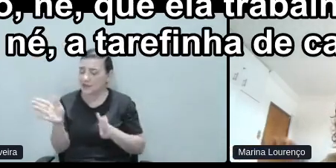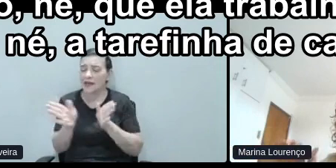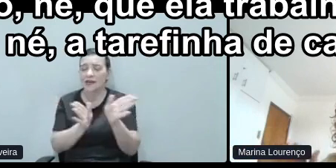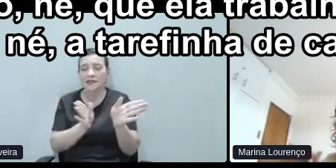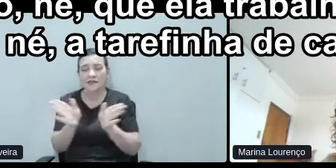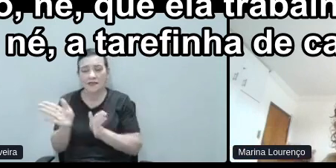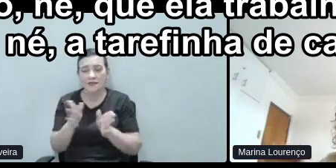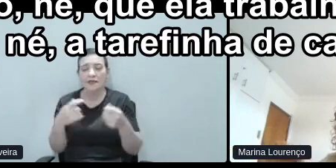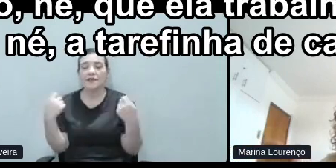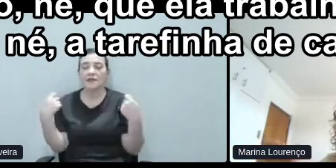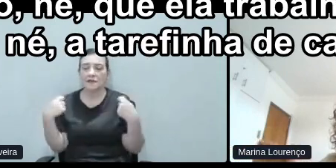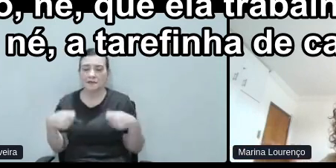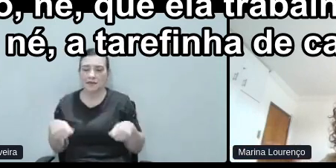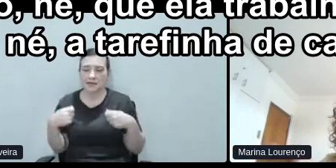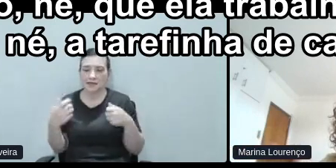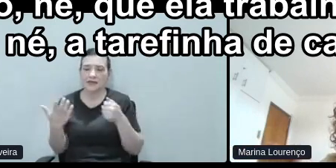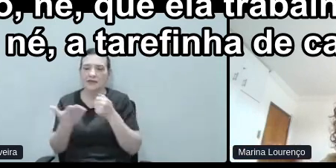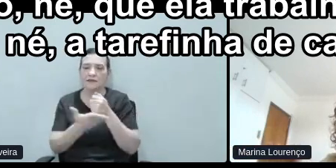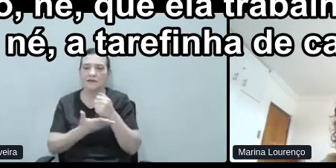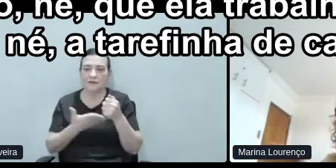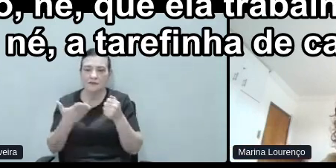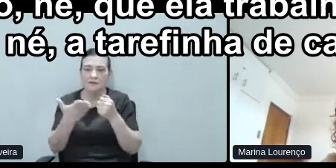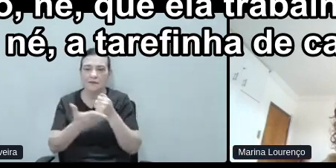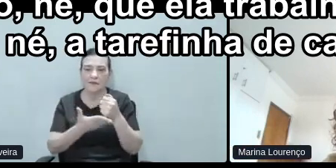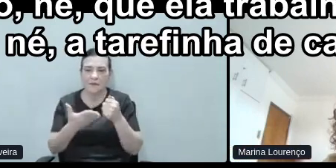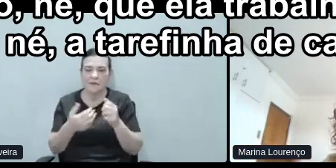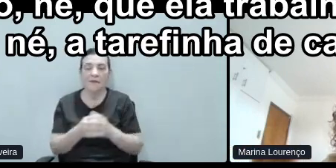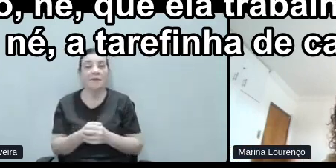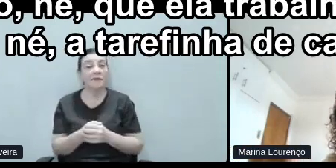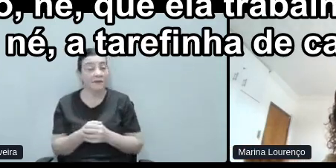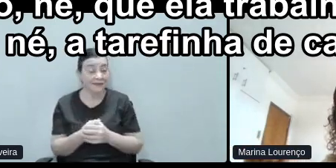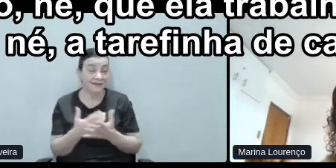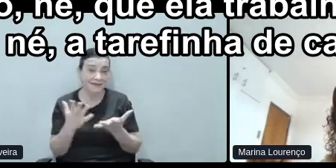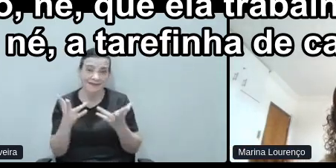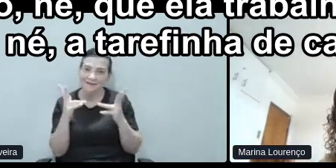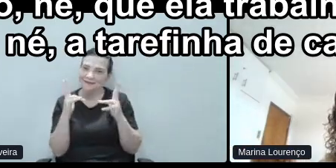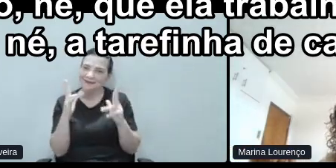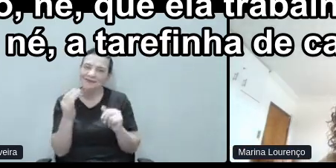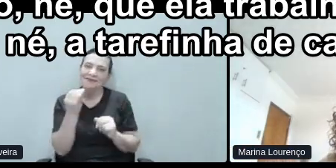o básico, né, a tarefinha de casa.